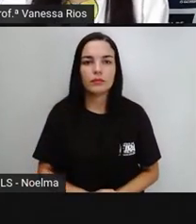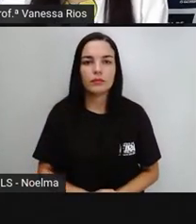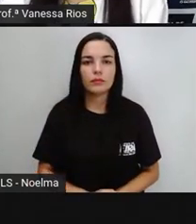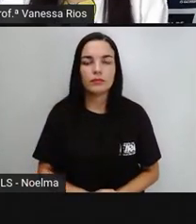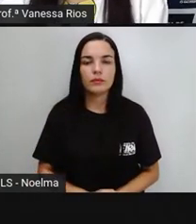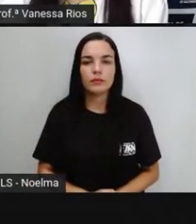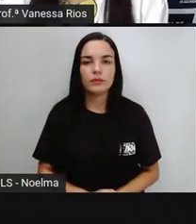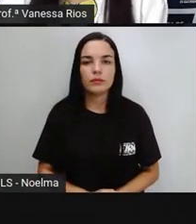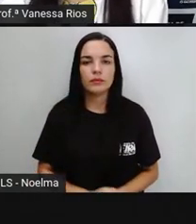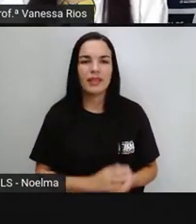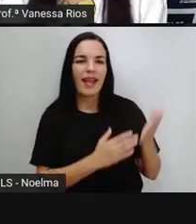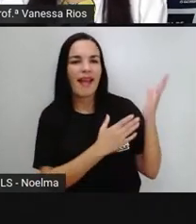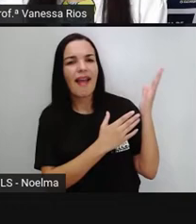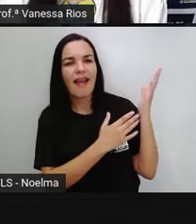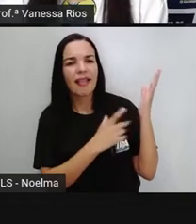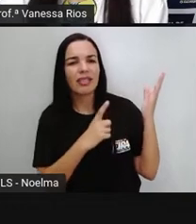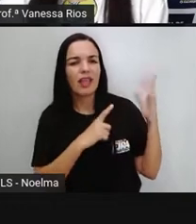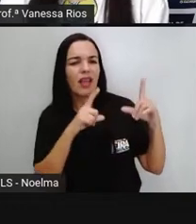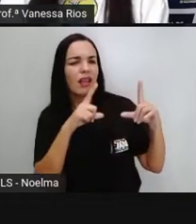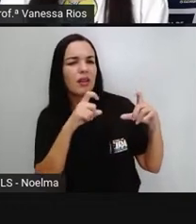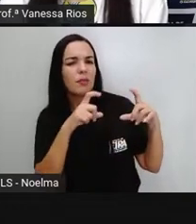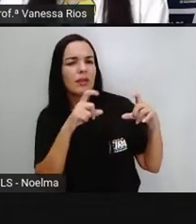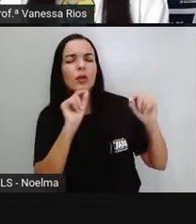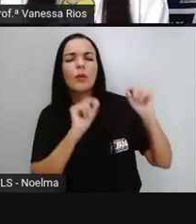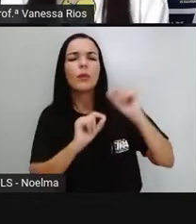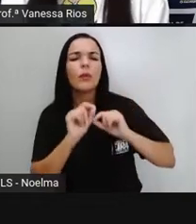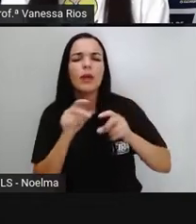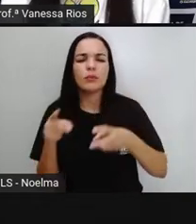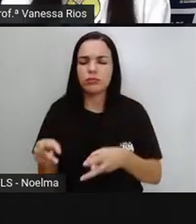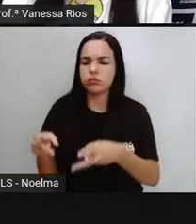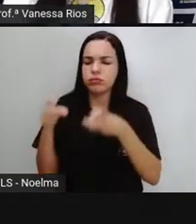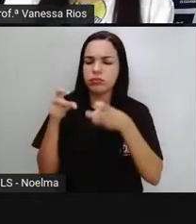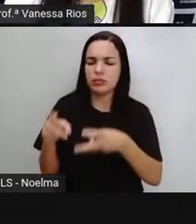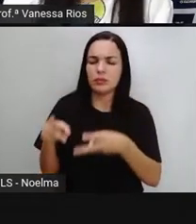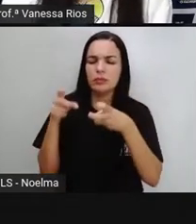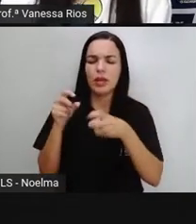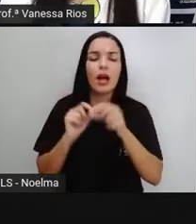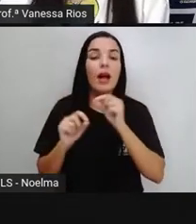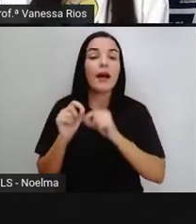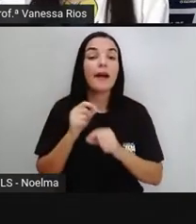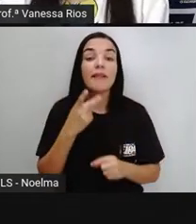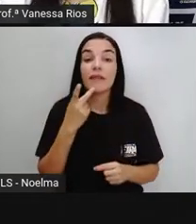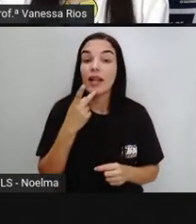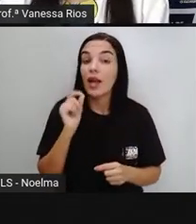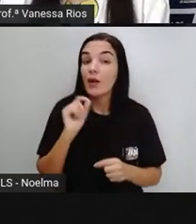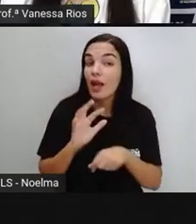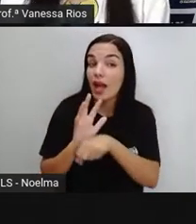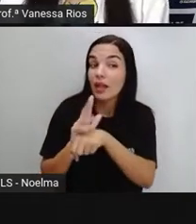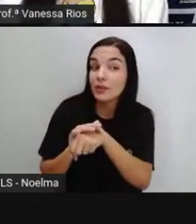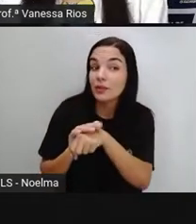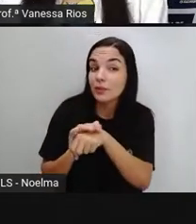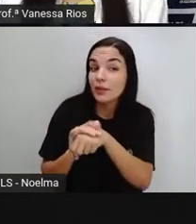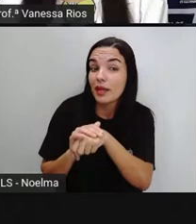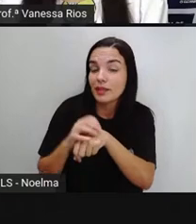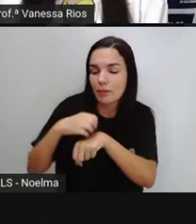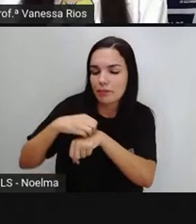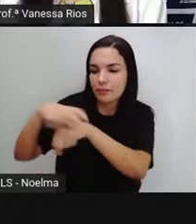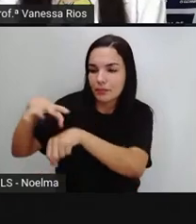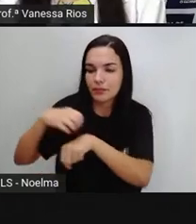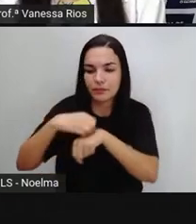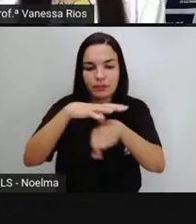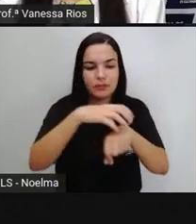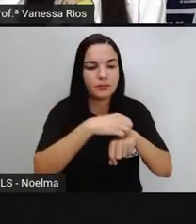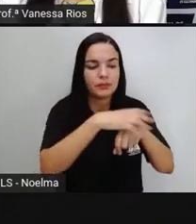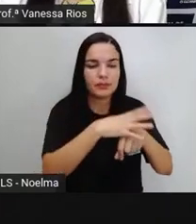E a Pro traz essa imagem para a gente observar, já que a gente vai falar aí das doenças que são transmitidas